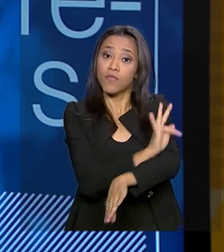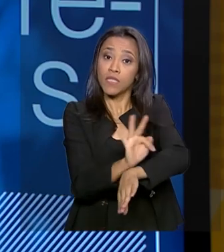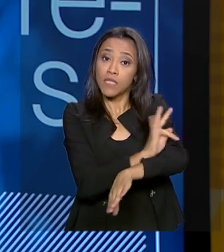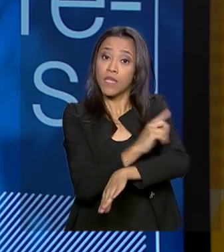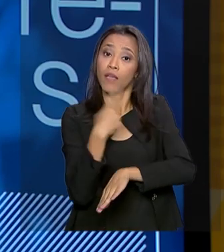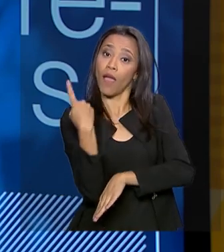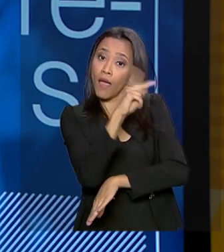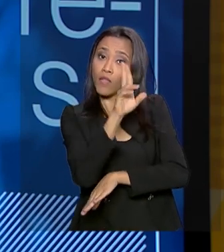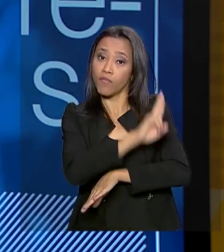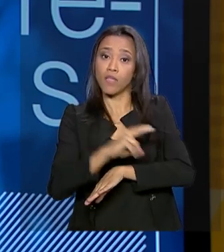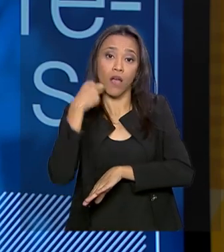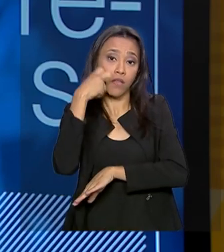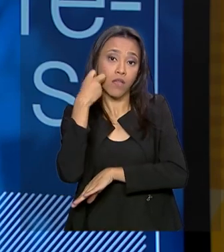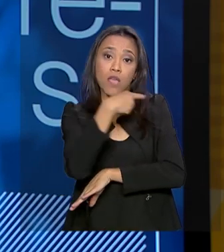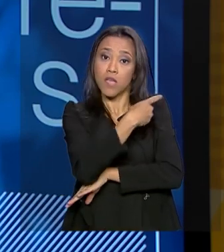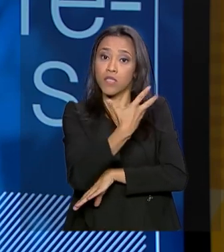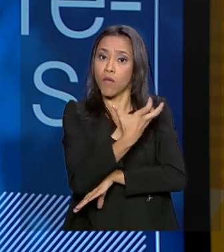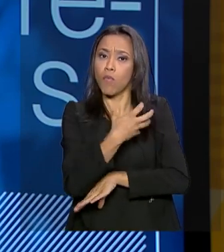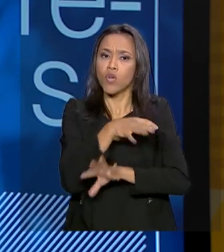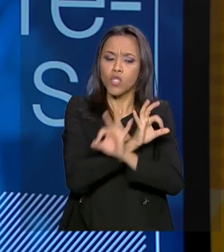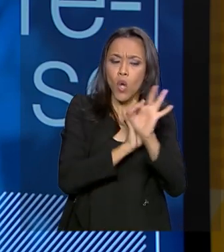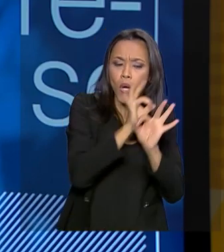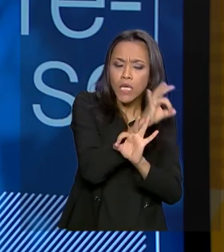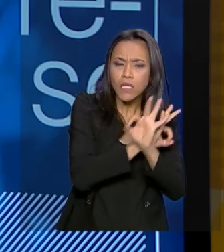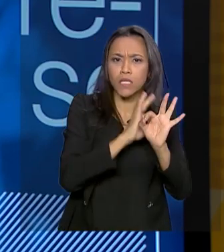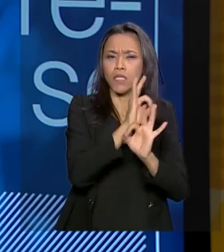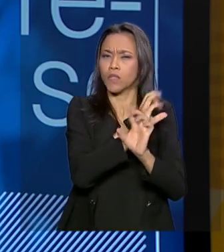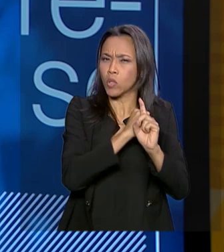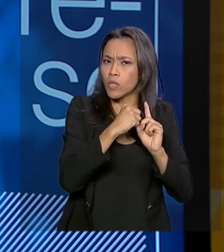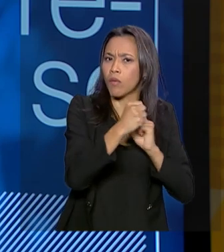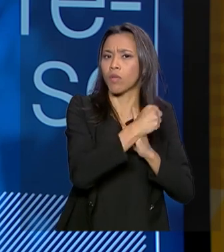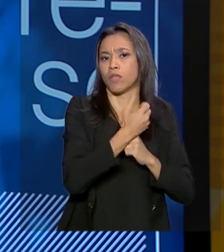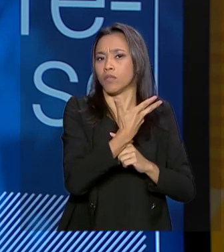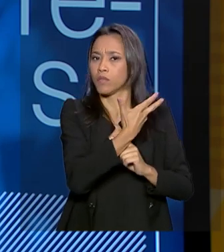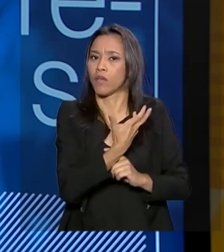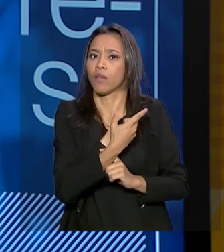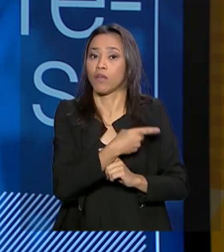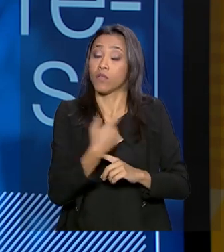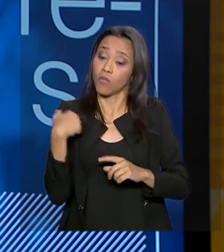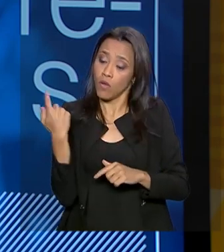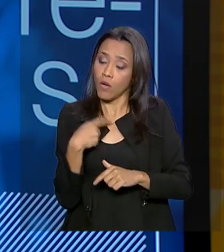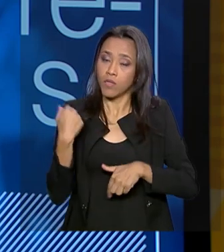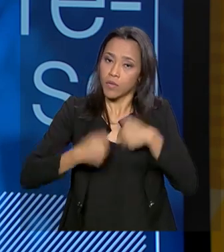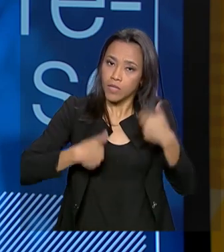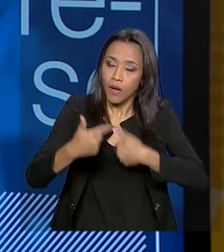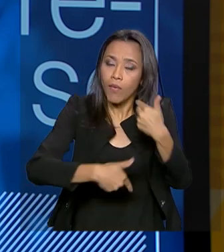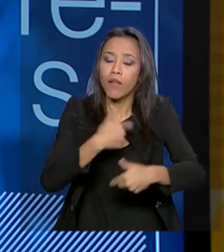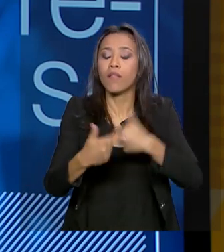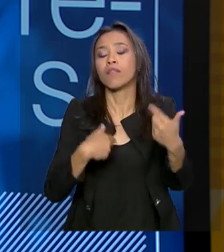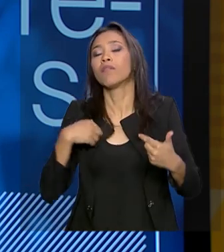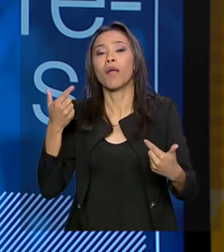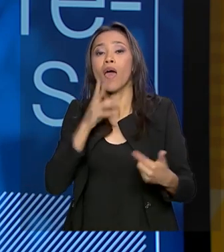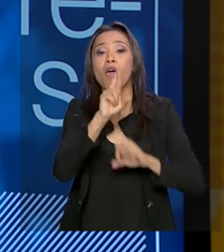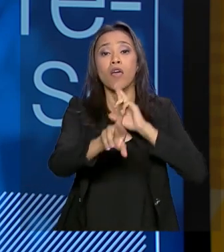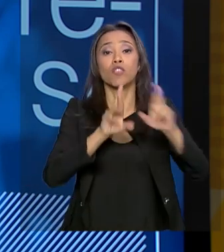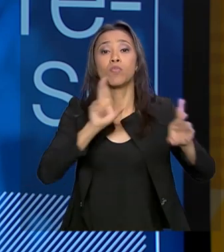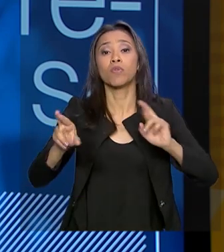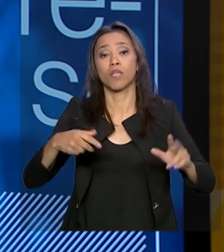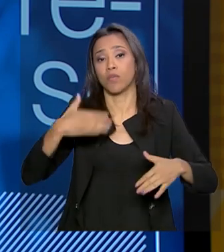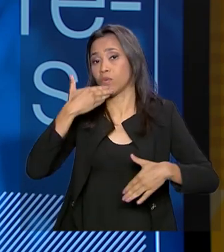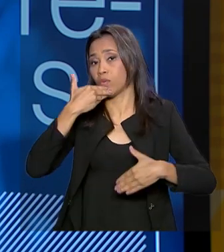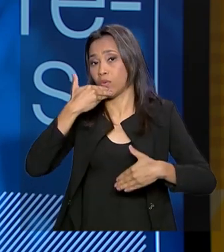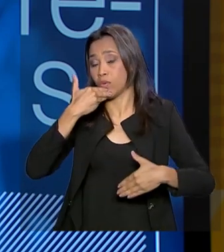Eles são um instituto que quer se tornar uma organização social. Então, gente está trabalhando para que a gente consiga atender todas as demandas. E essas